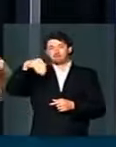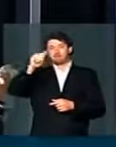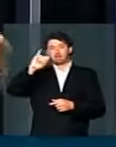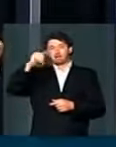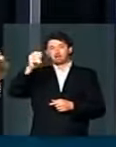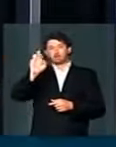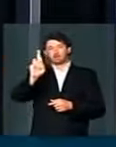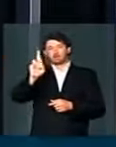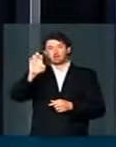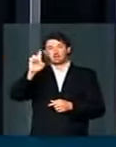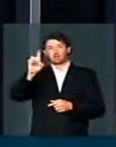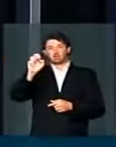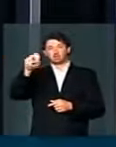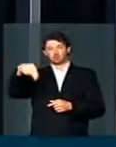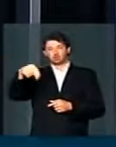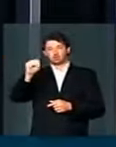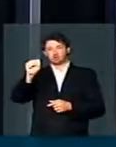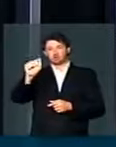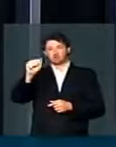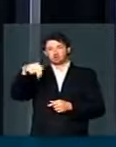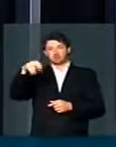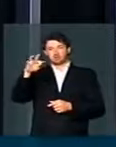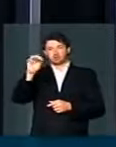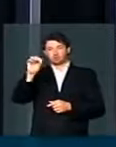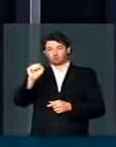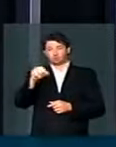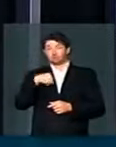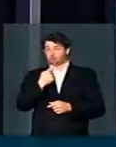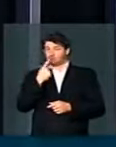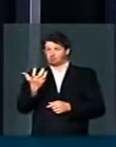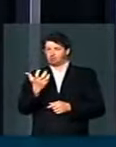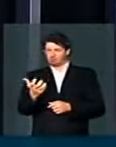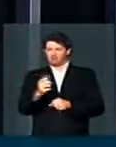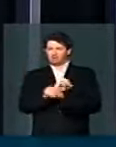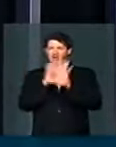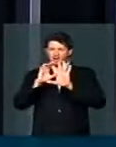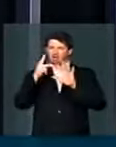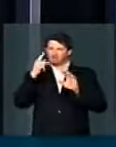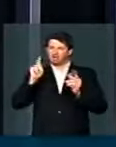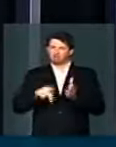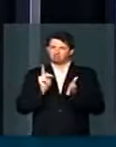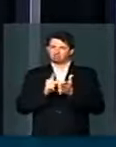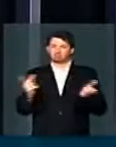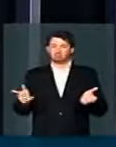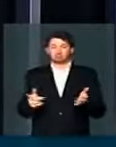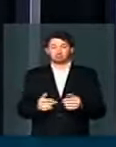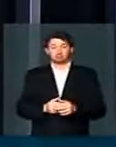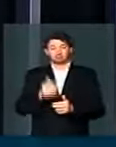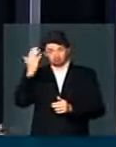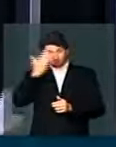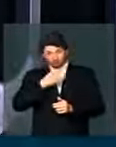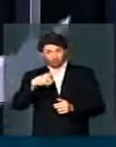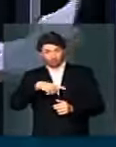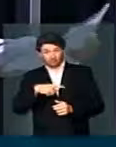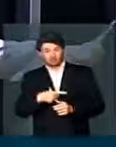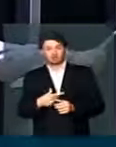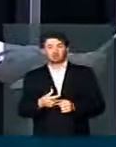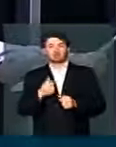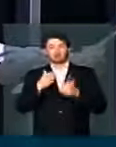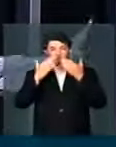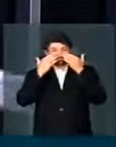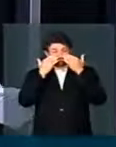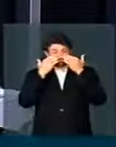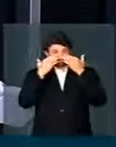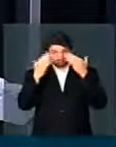Major Edson Santos, que eu queria deixar aqui bem claro. Tem provas, e eu quero trazer para